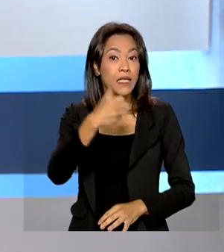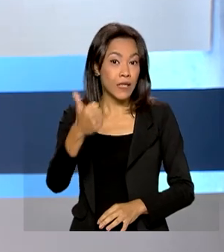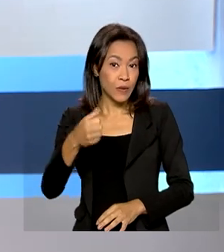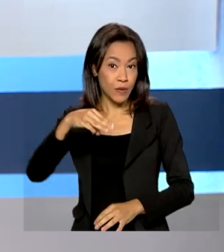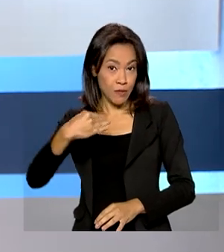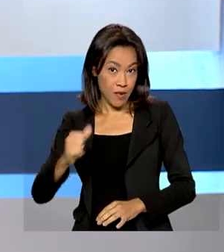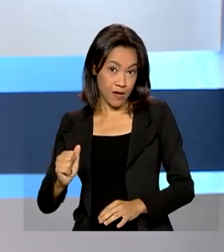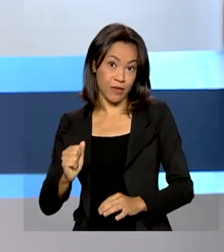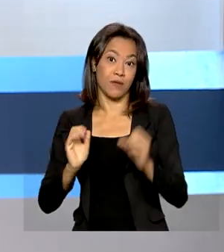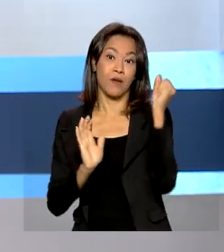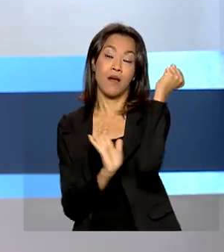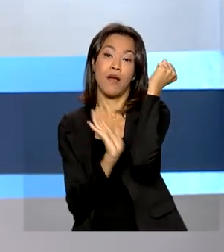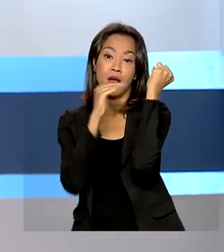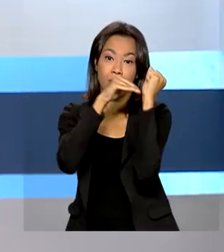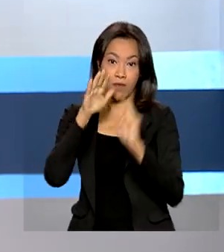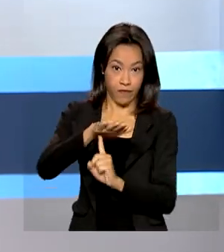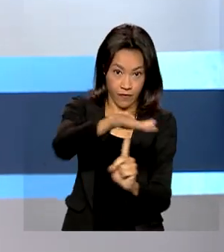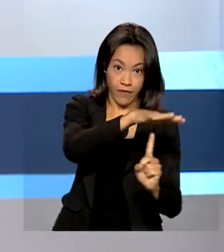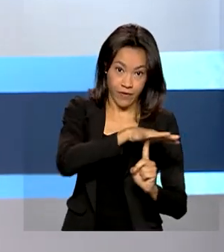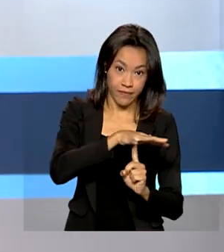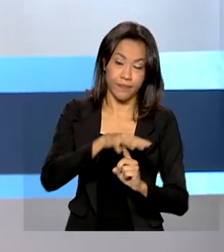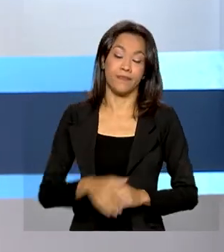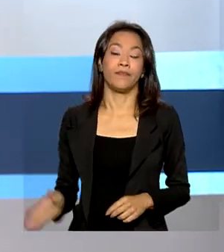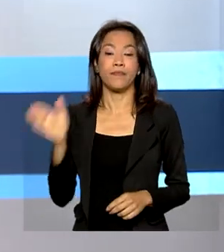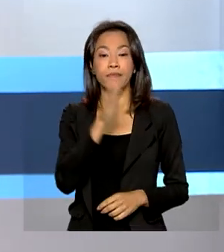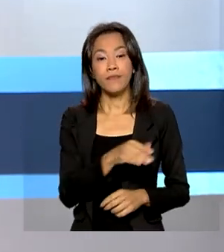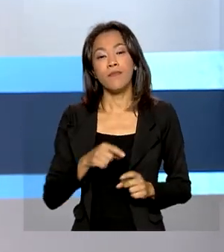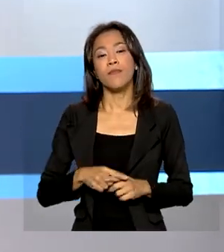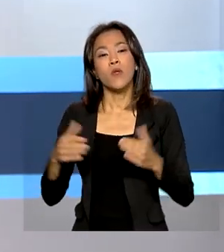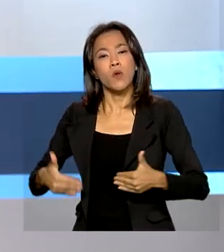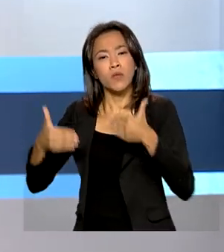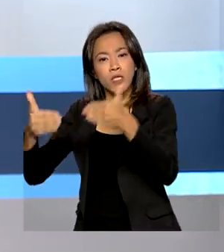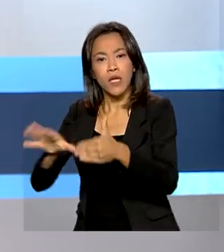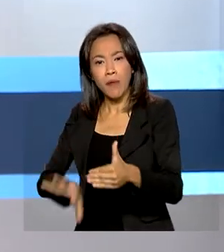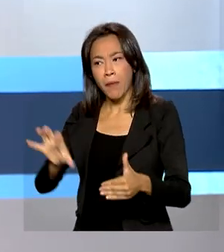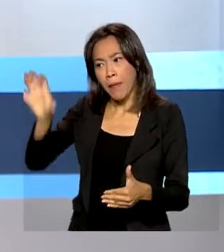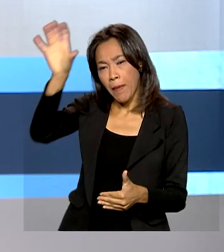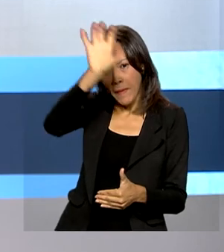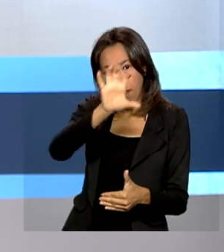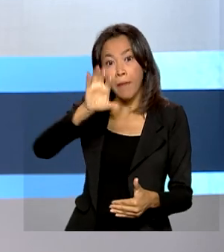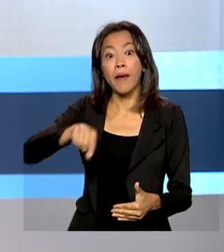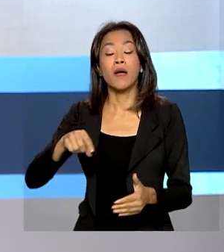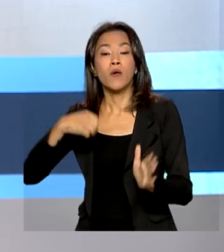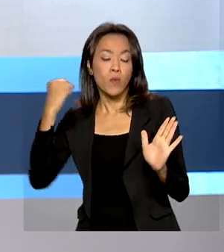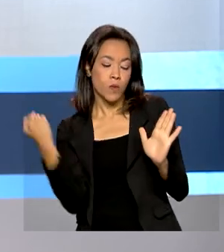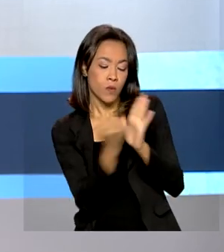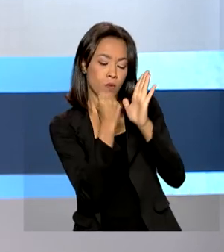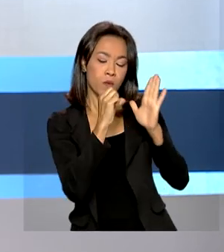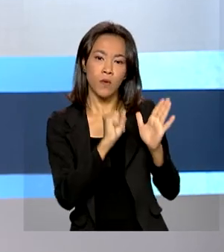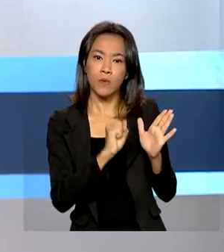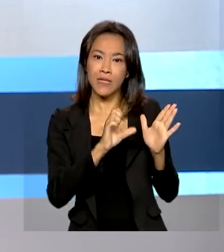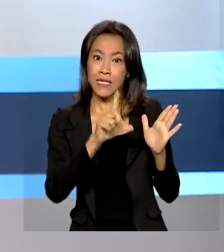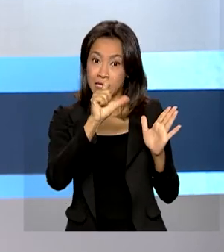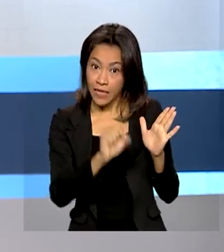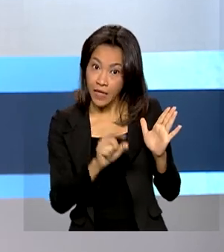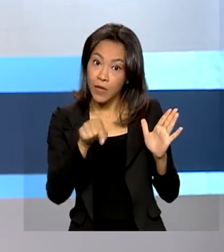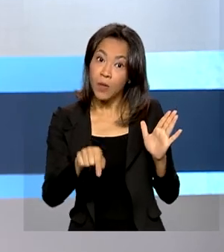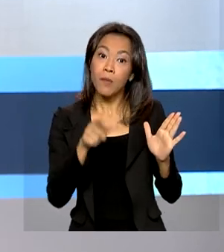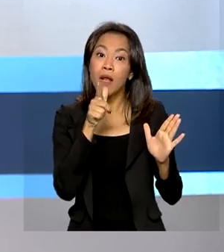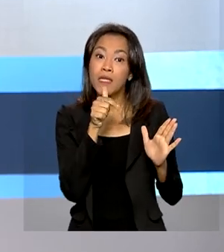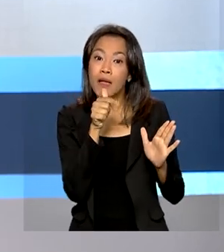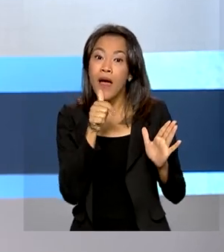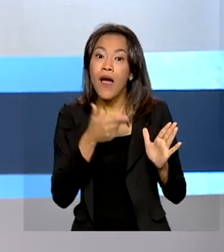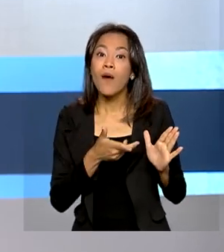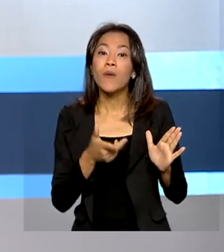O Ministério do Desenvolvimento Regional divulgou a lista dos projetos que vão receber o selo Aliança pelas Águas Brasileiras. O